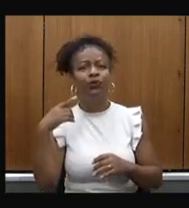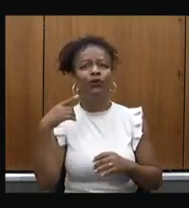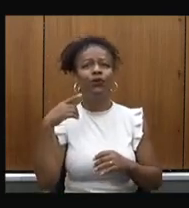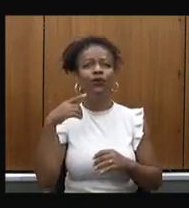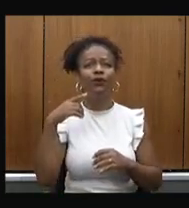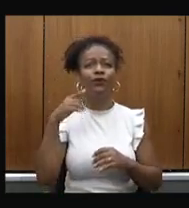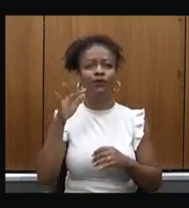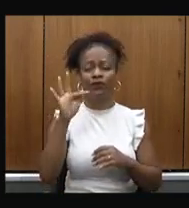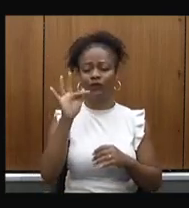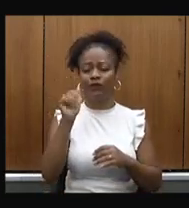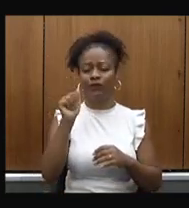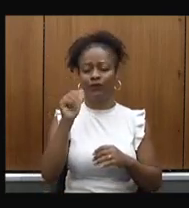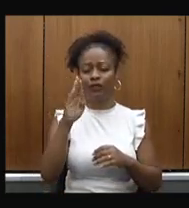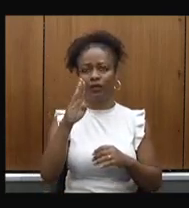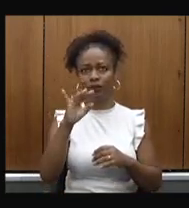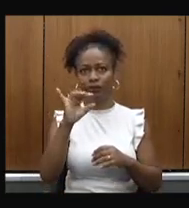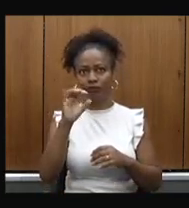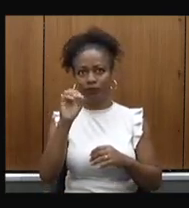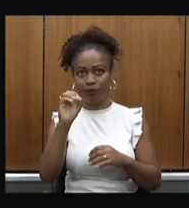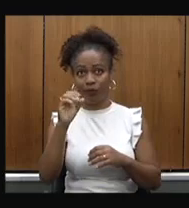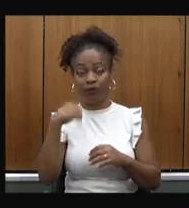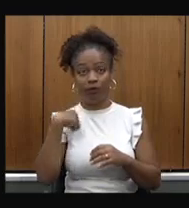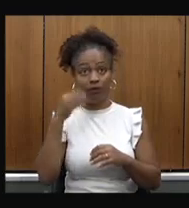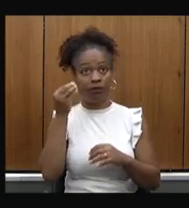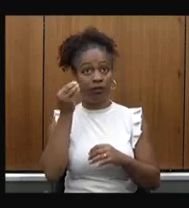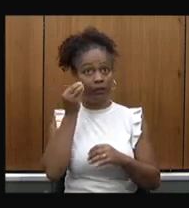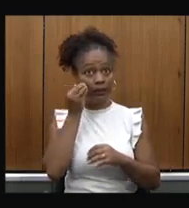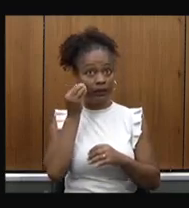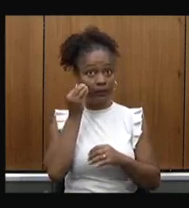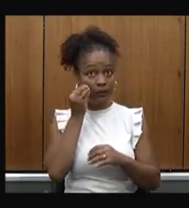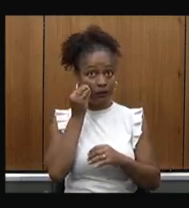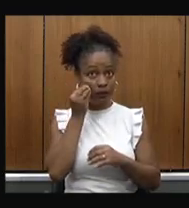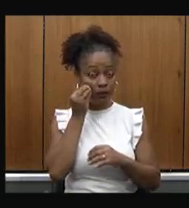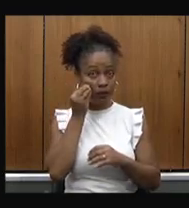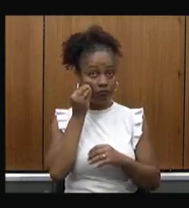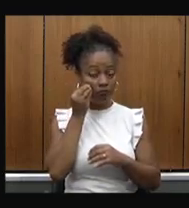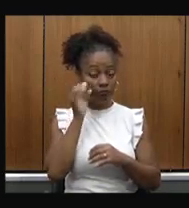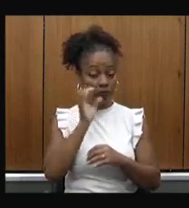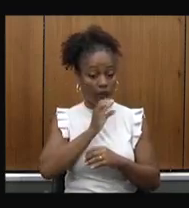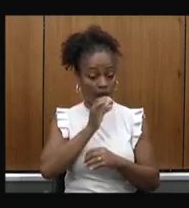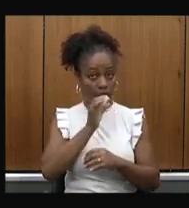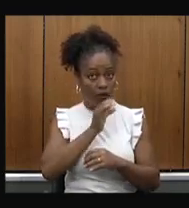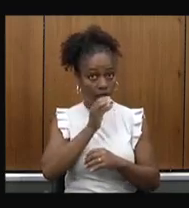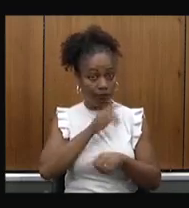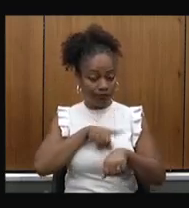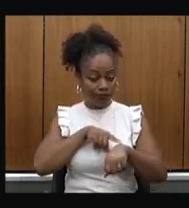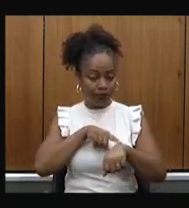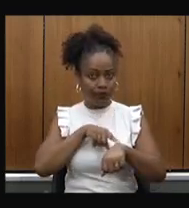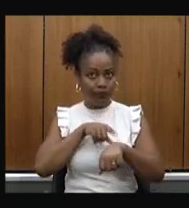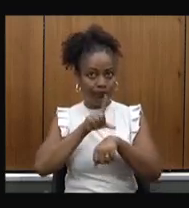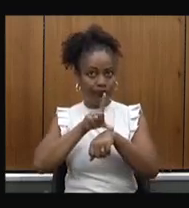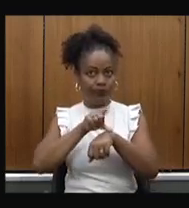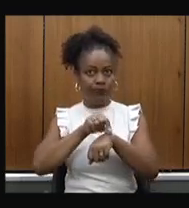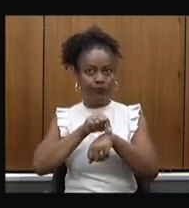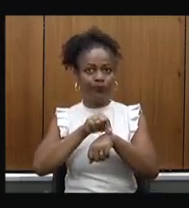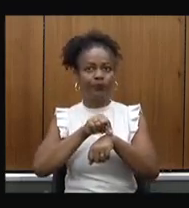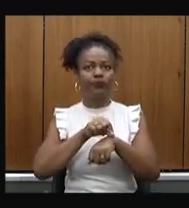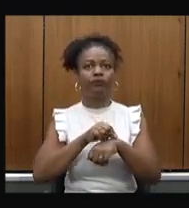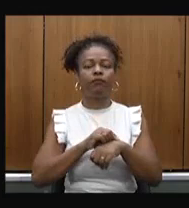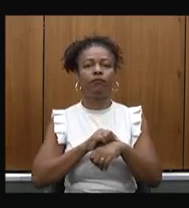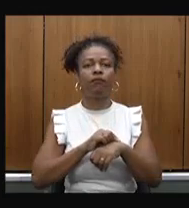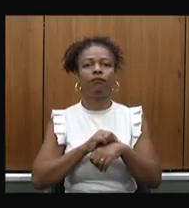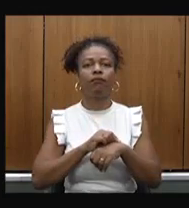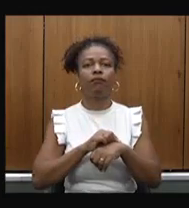eu vou tentar ser bem ingresso, economizando o tempo, aí. A AGF foi